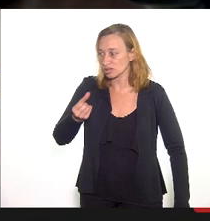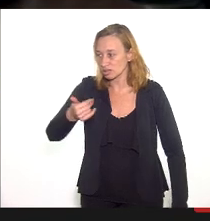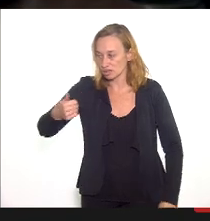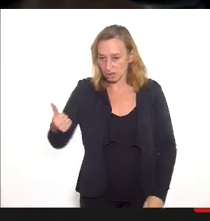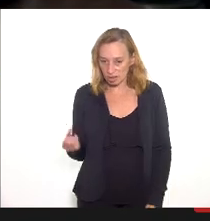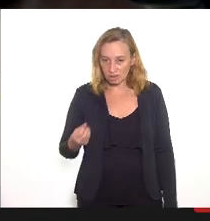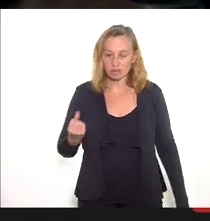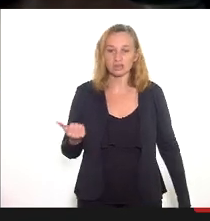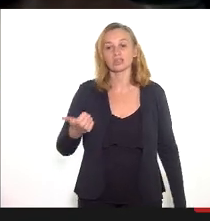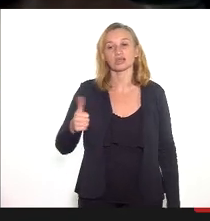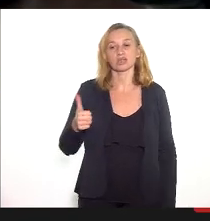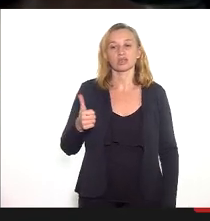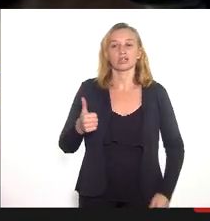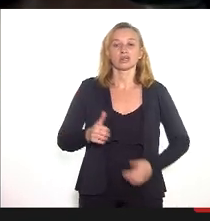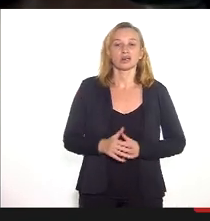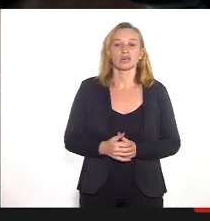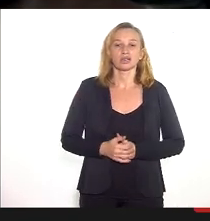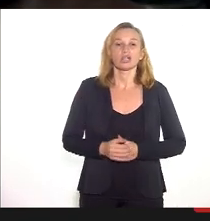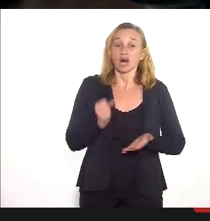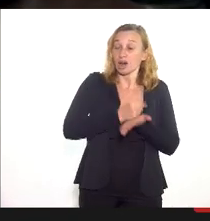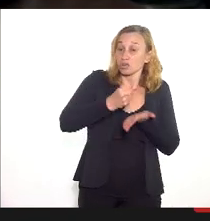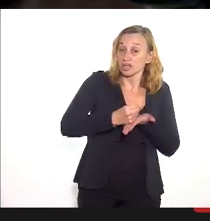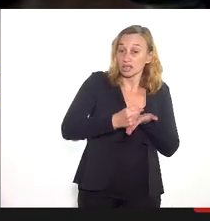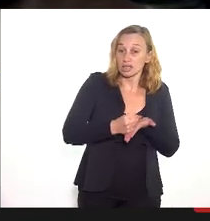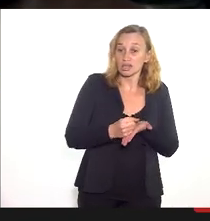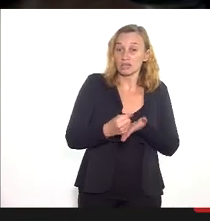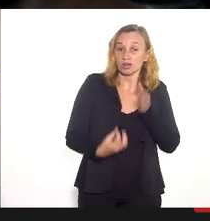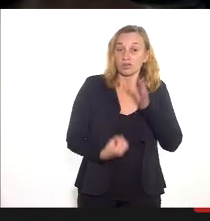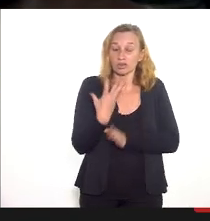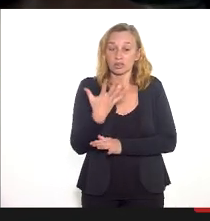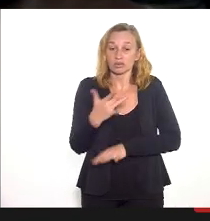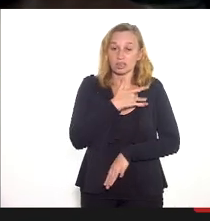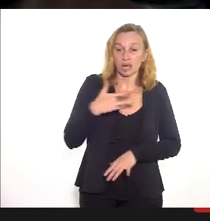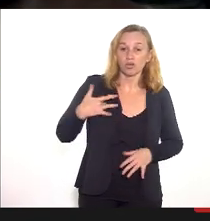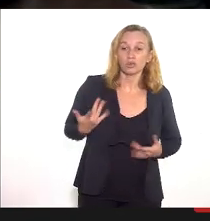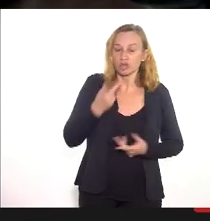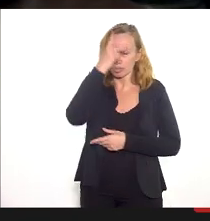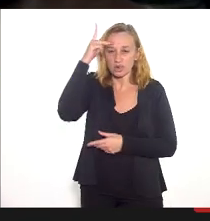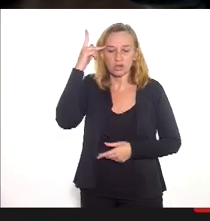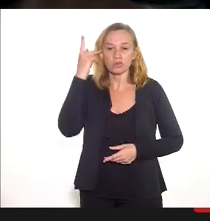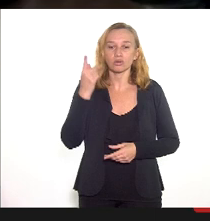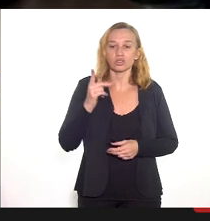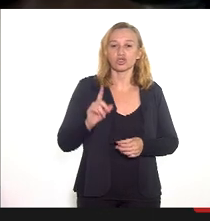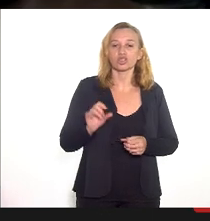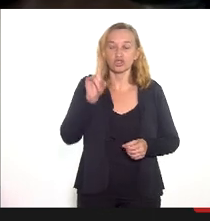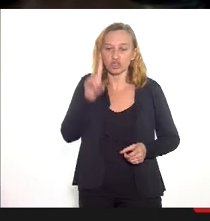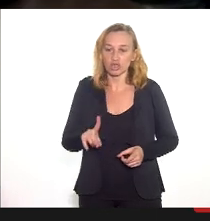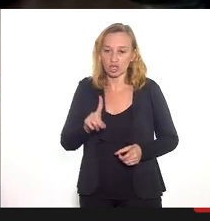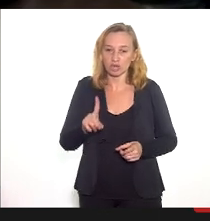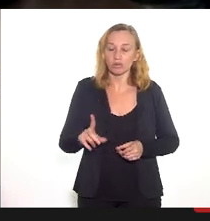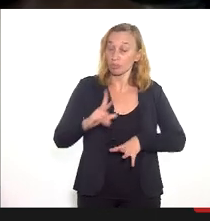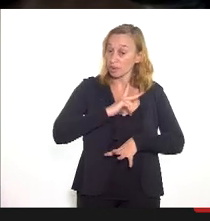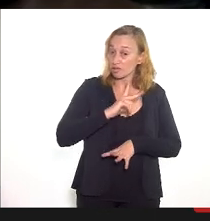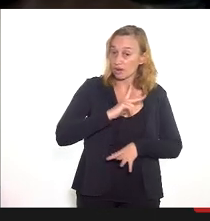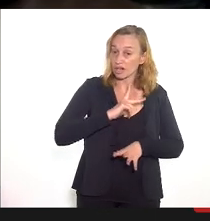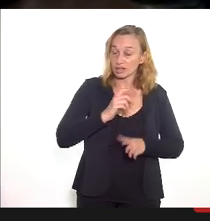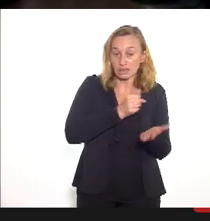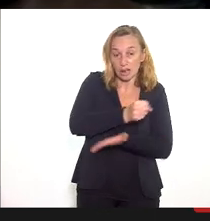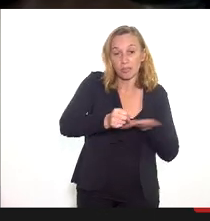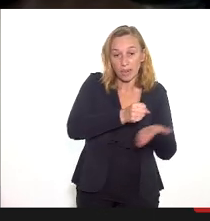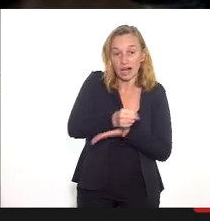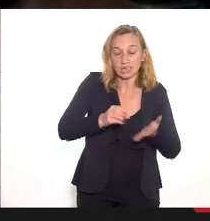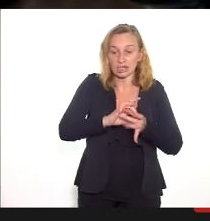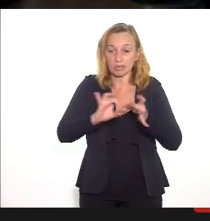A contratação da Fundação Saúde pessoa jurídica de direito privado instituída com base na